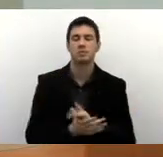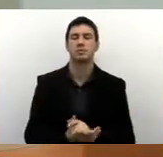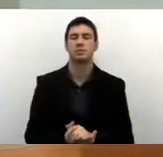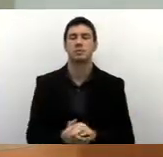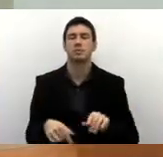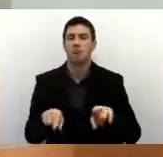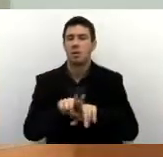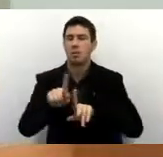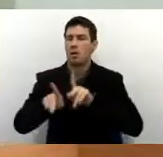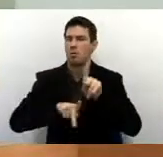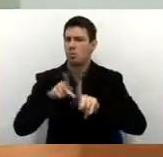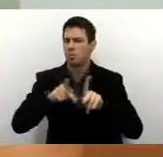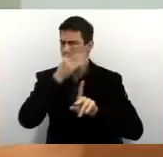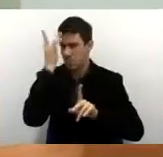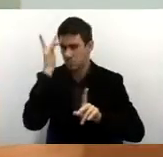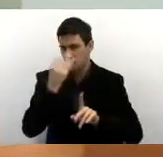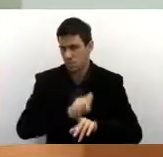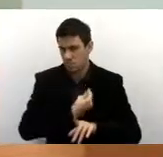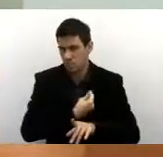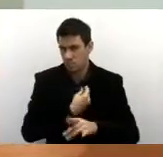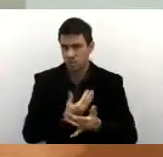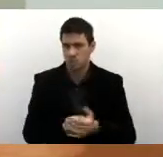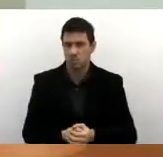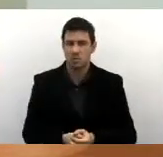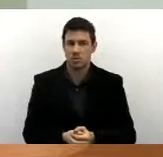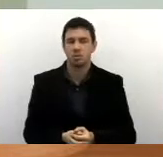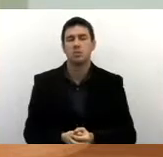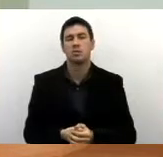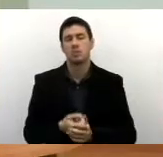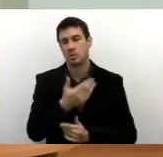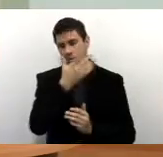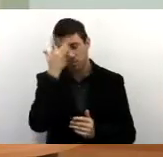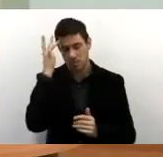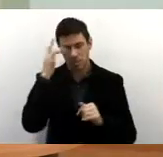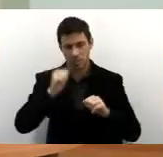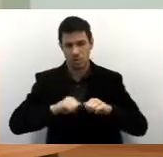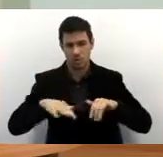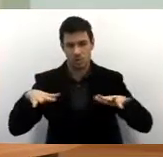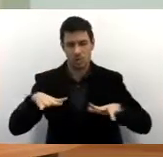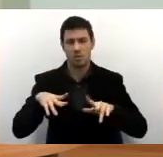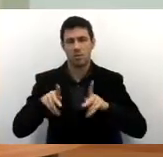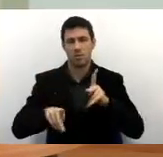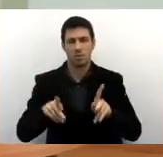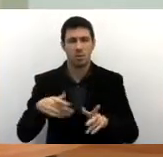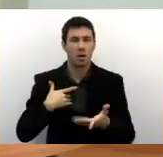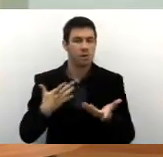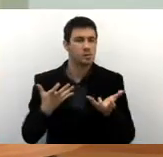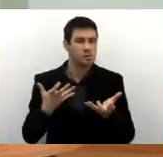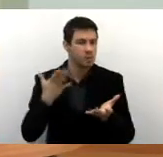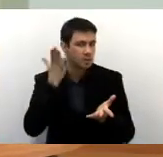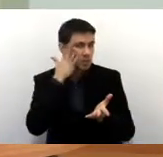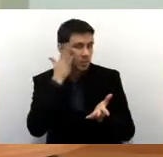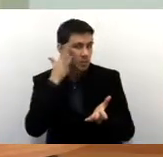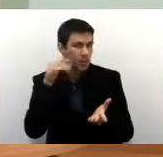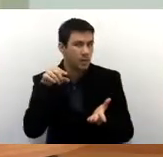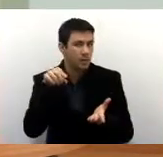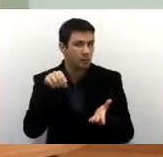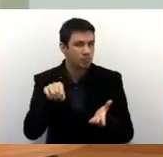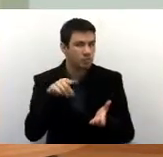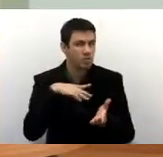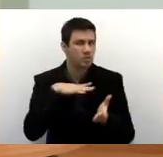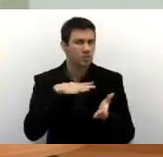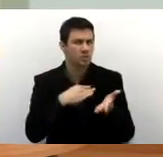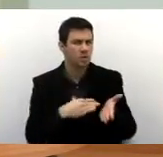população presente, audiência pública? Secretário, no seu orçamento,